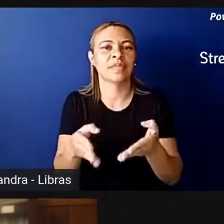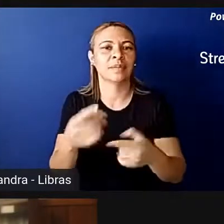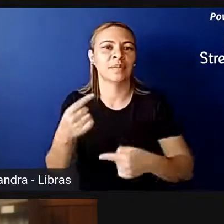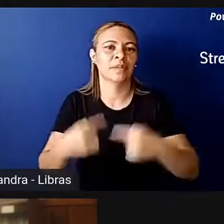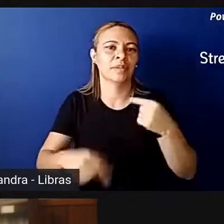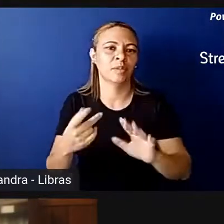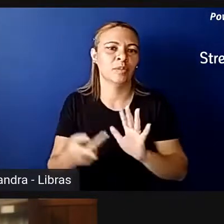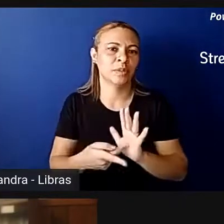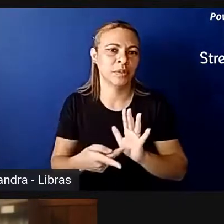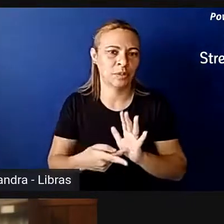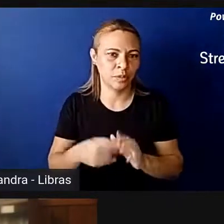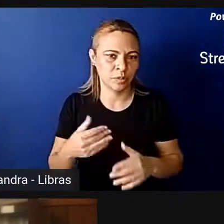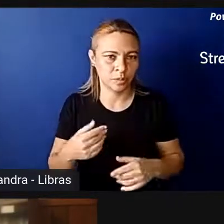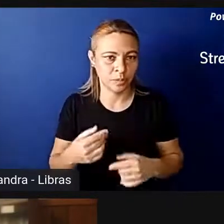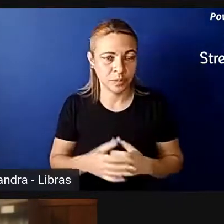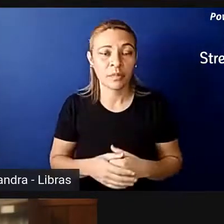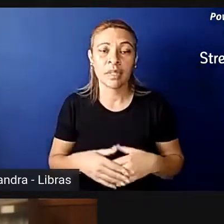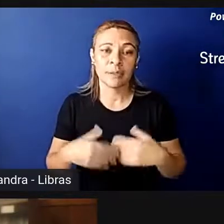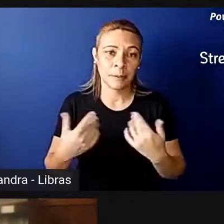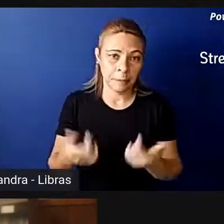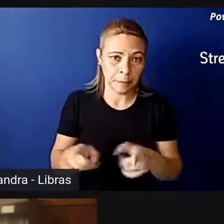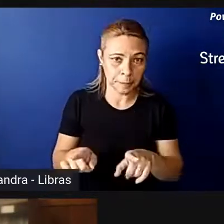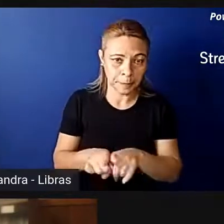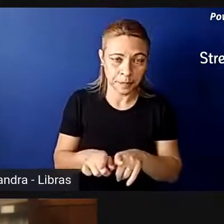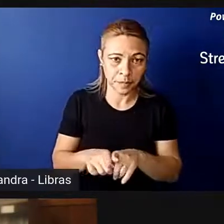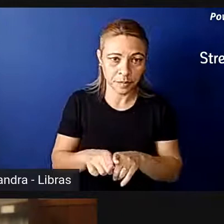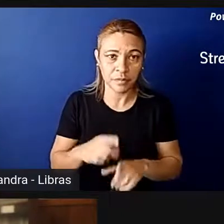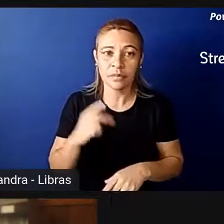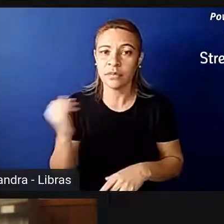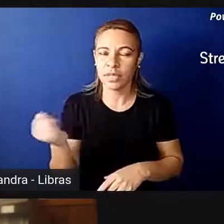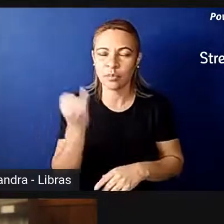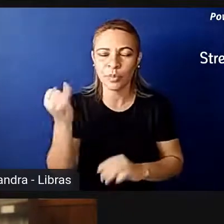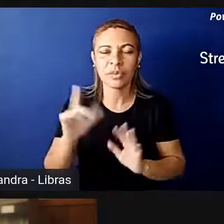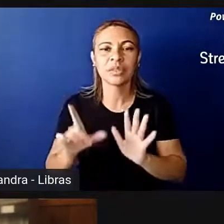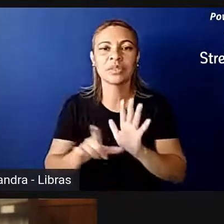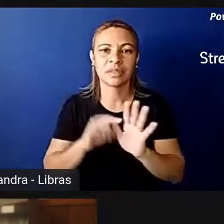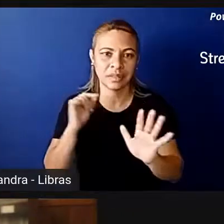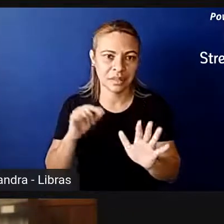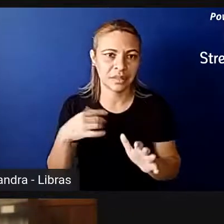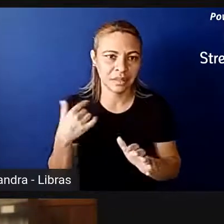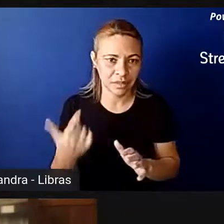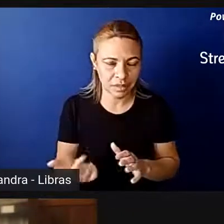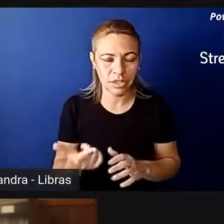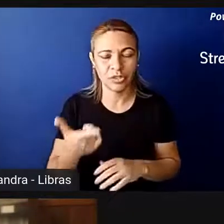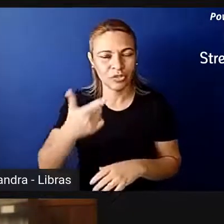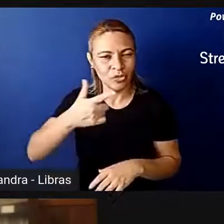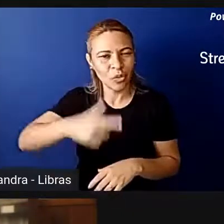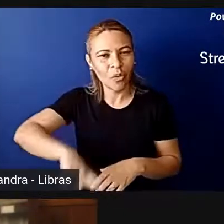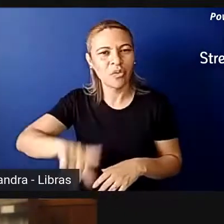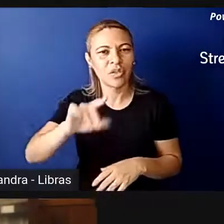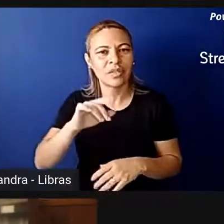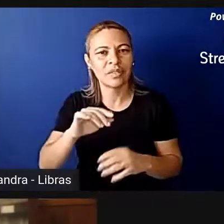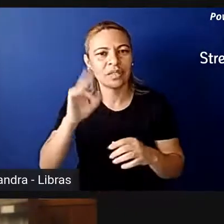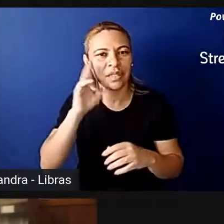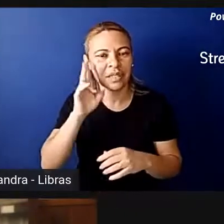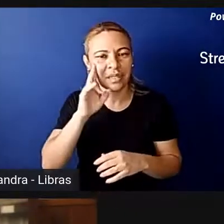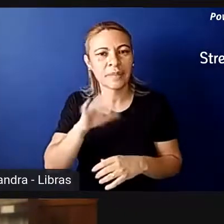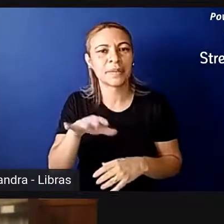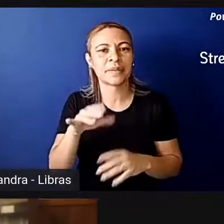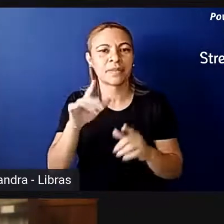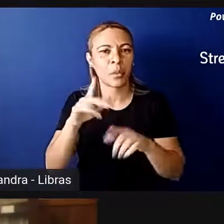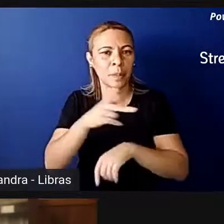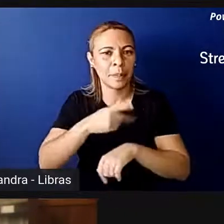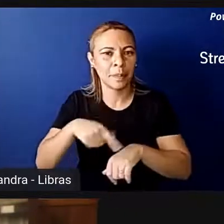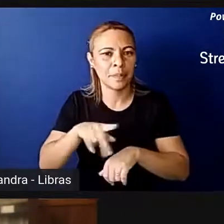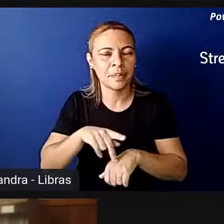Por fim, é importante destacar, e aí a gente volta novamente à questão da Argentina, o que é